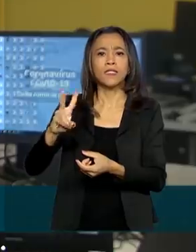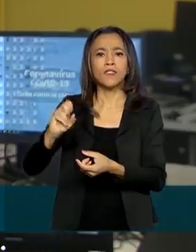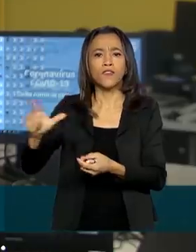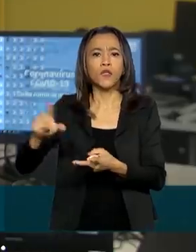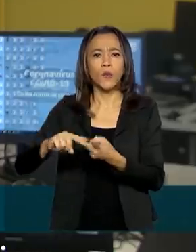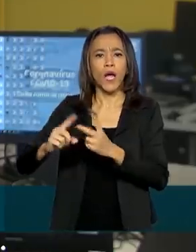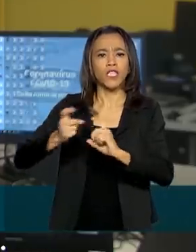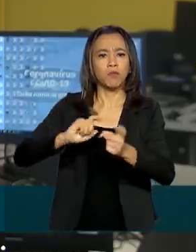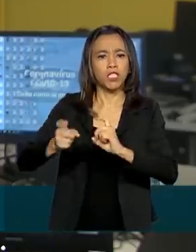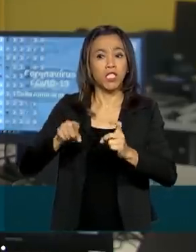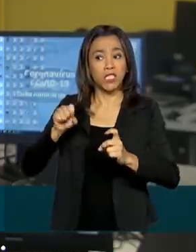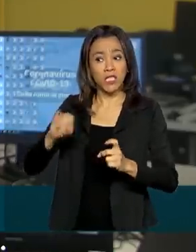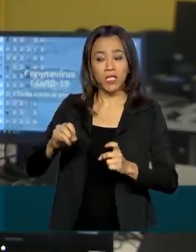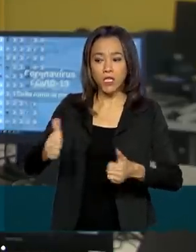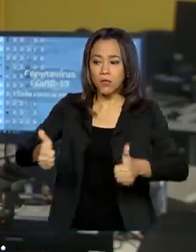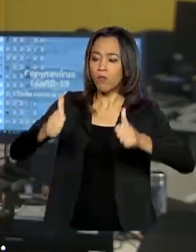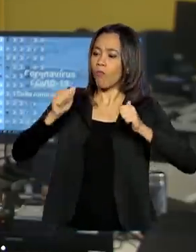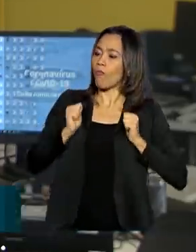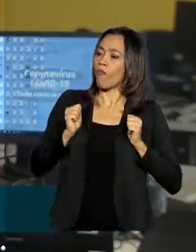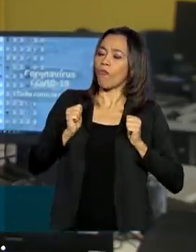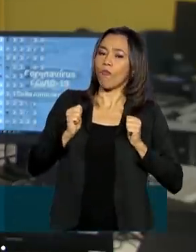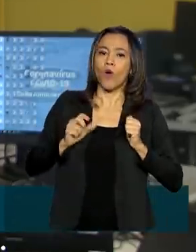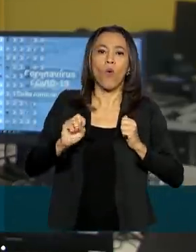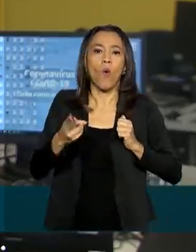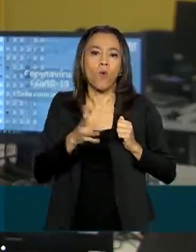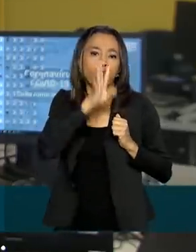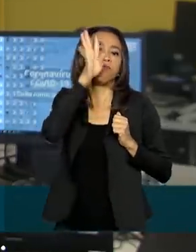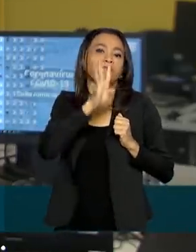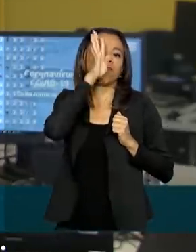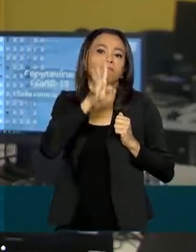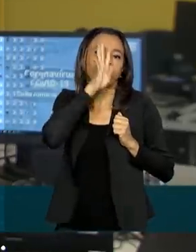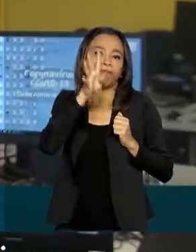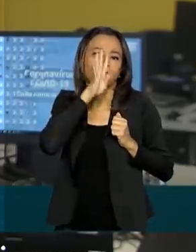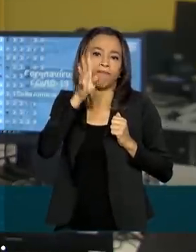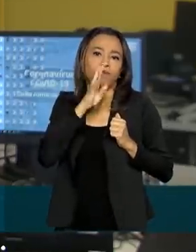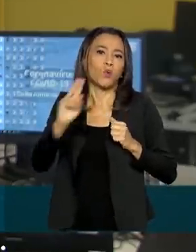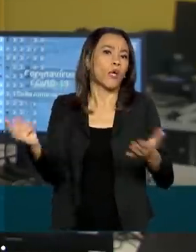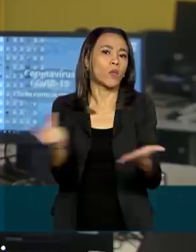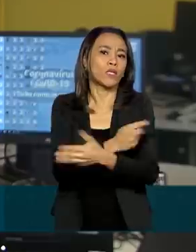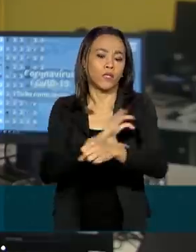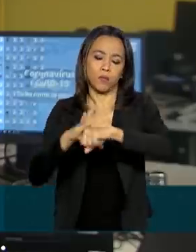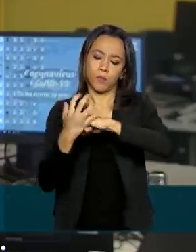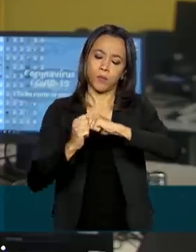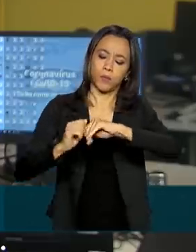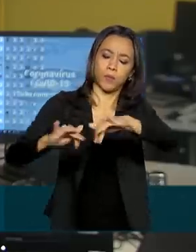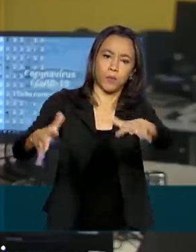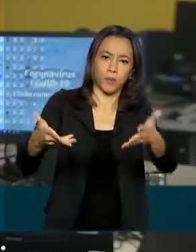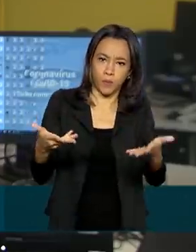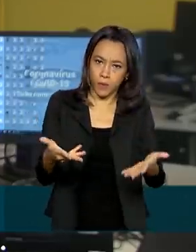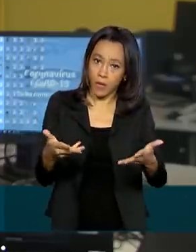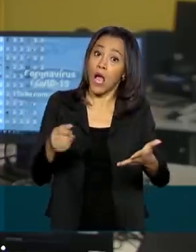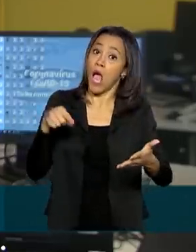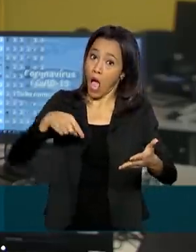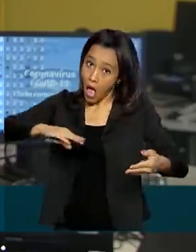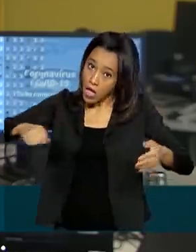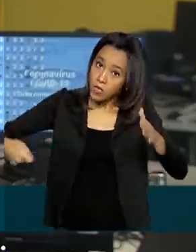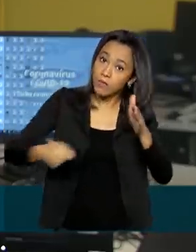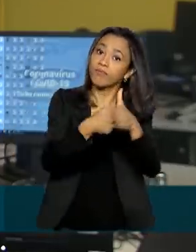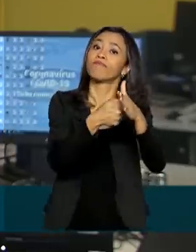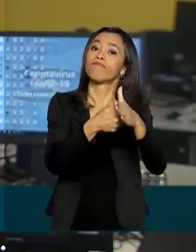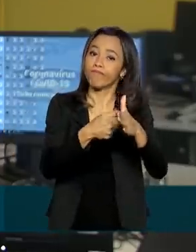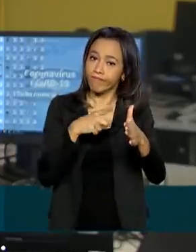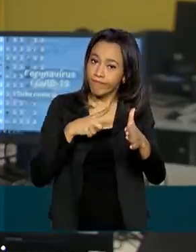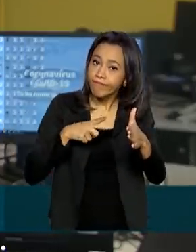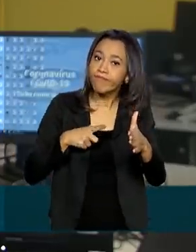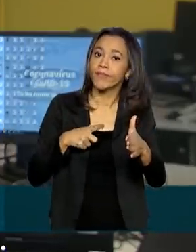se agirem ou se omitirem com dolo. O erro grosseiro em dois casos. O primeiro é no enfrentamento da emergência de saúde pública decorrente da pandemia